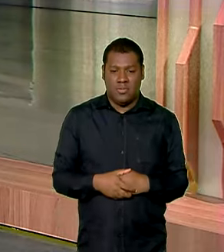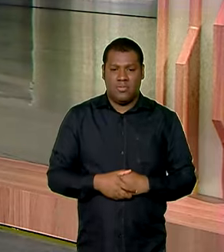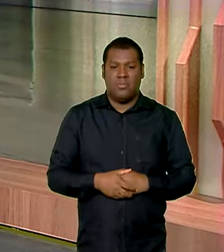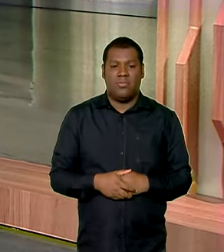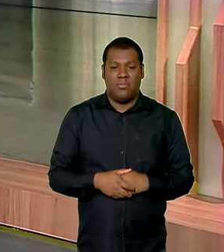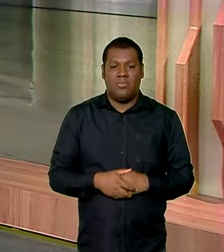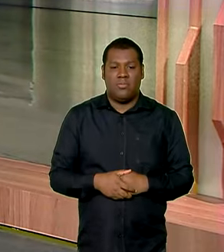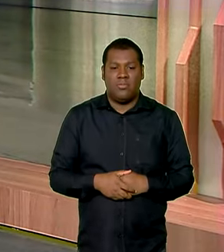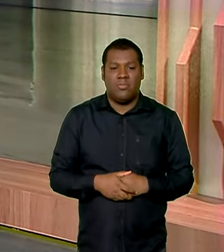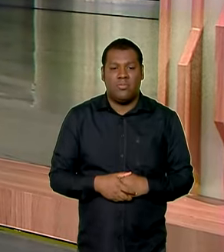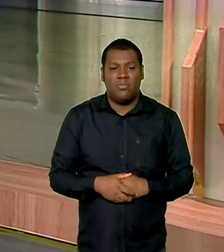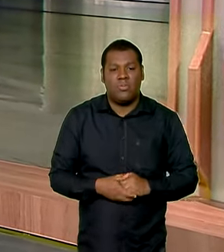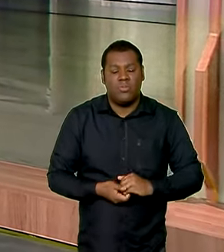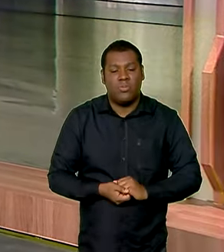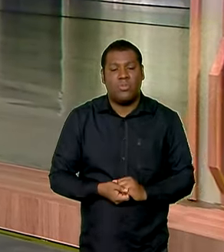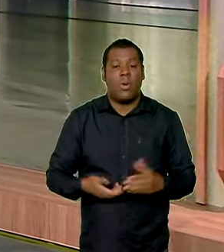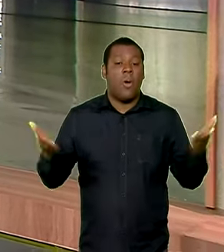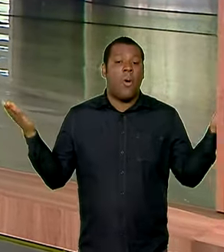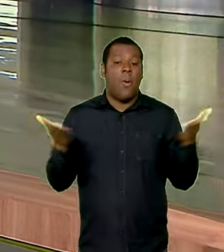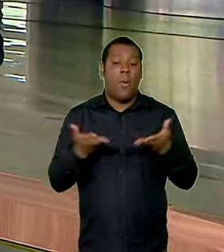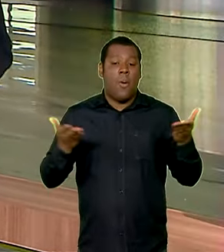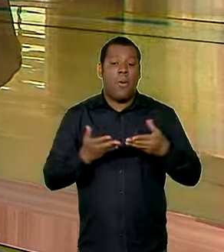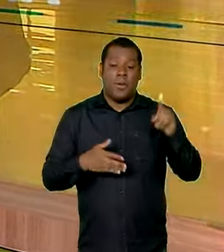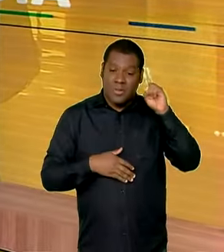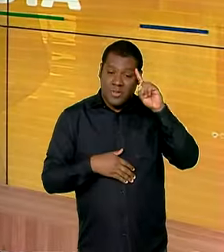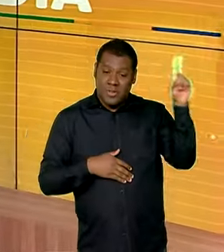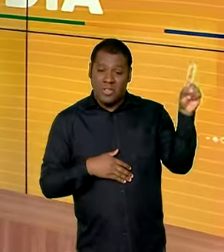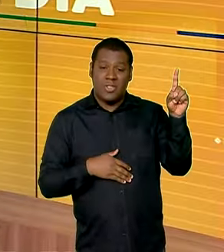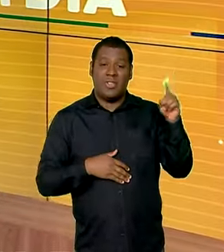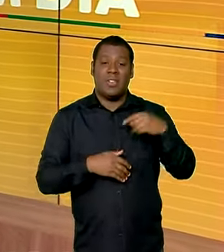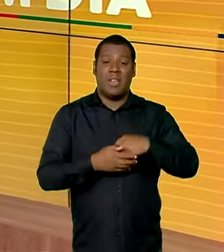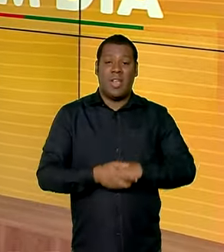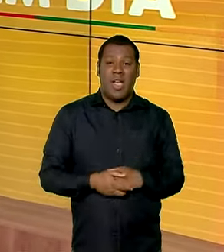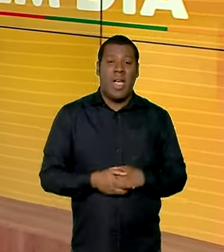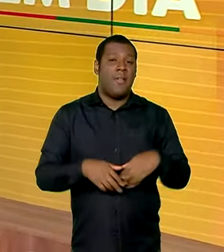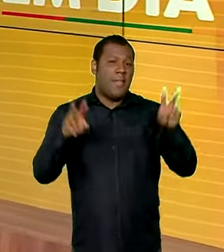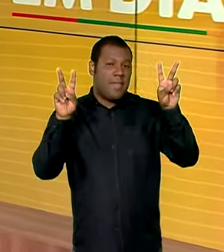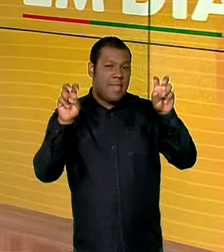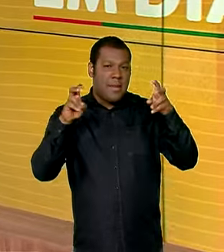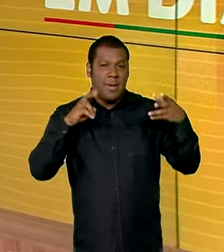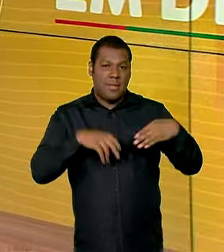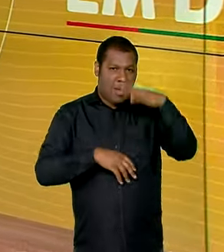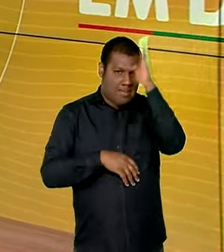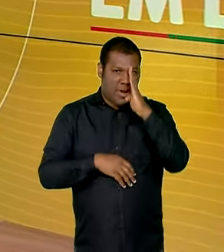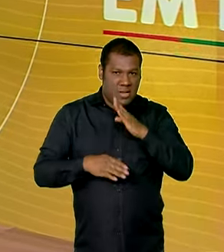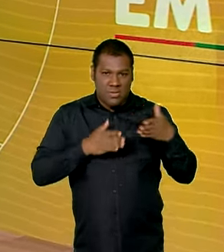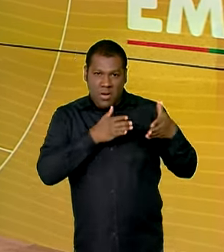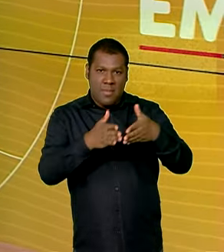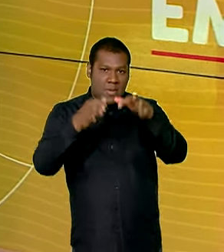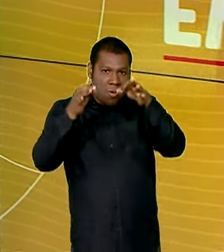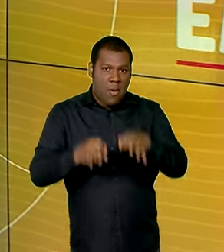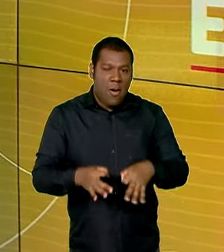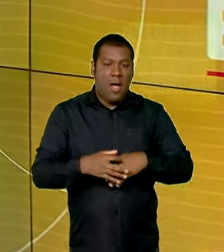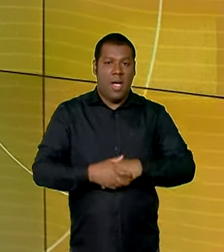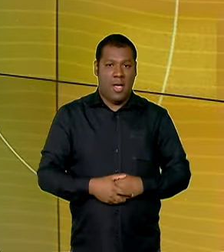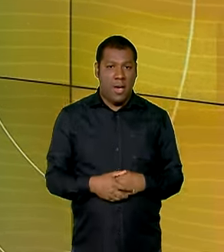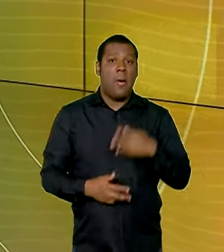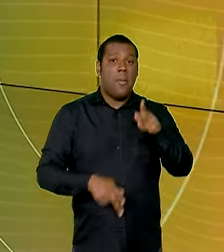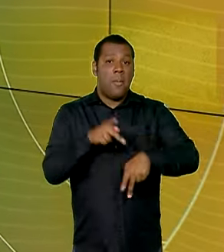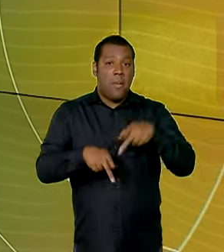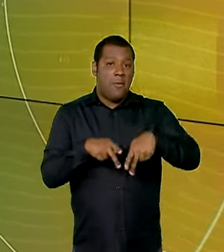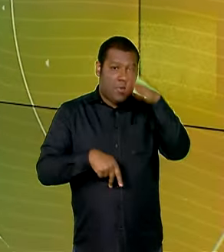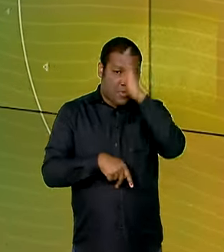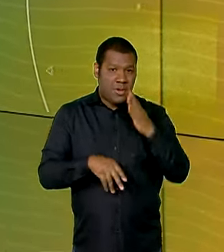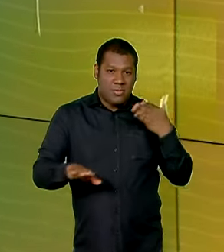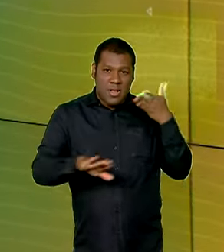volta a conversar. E hoje é o dia do nosso quadro Brasil no Rumo Certo. E, desta vez, o tema é acesso à água.